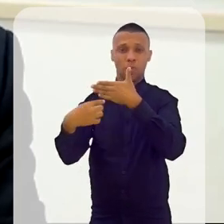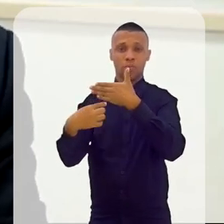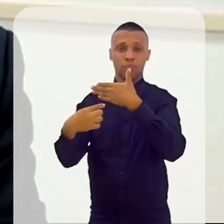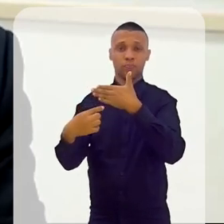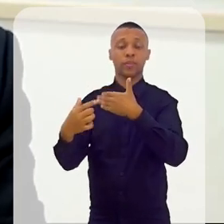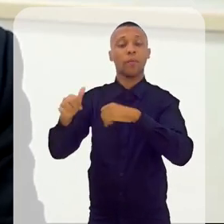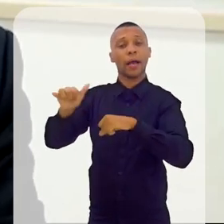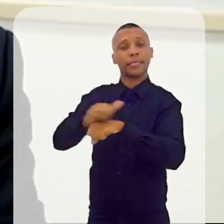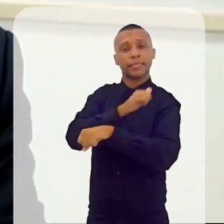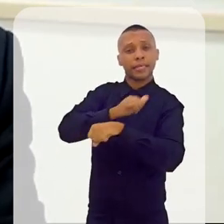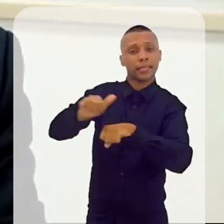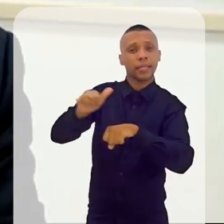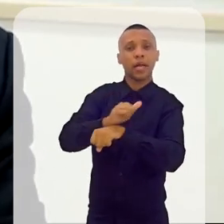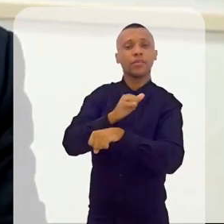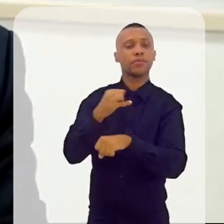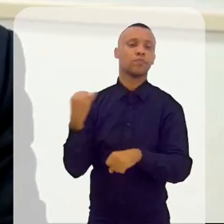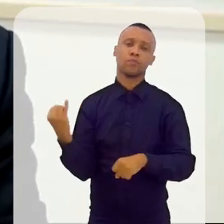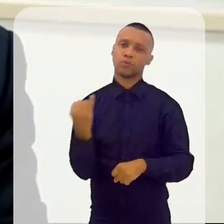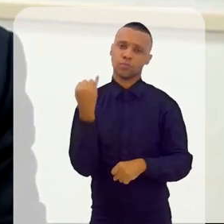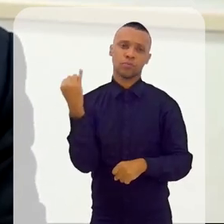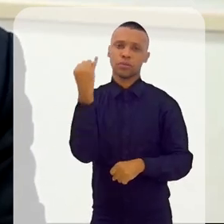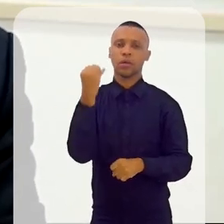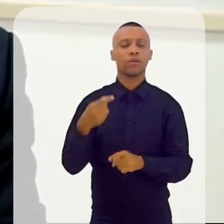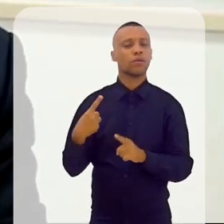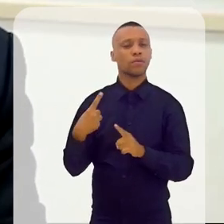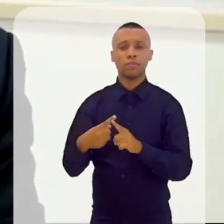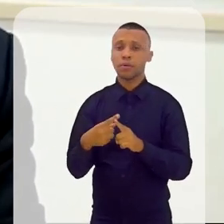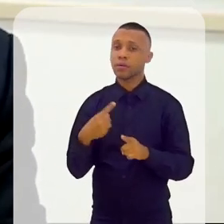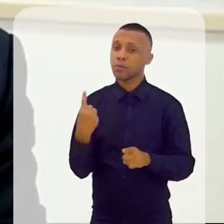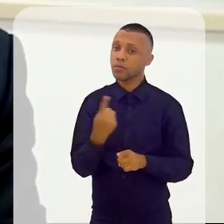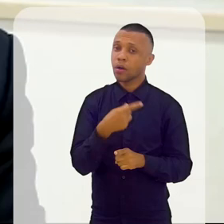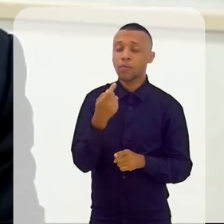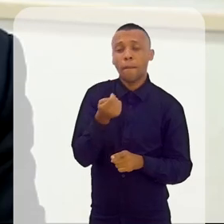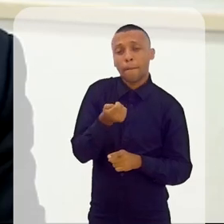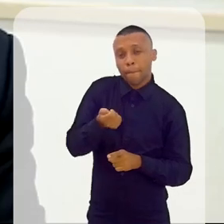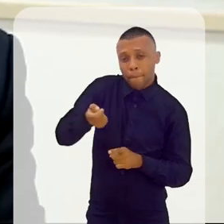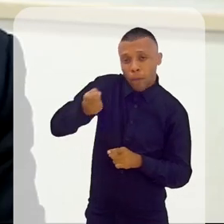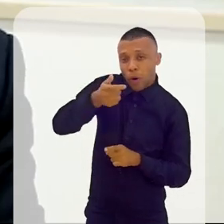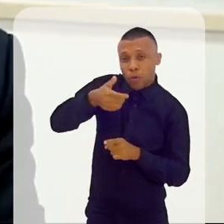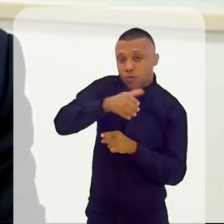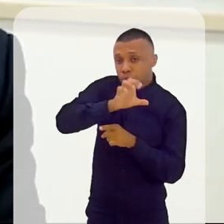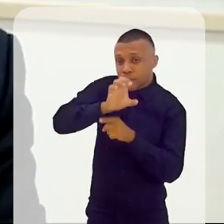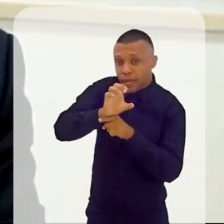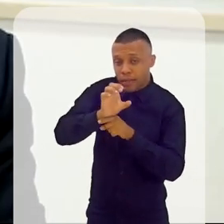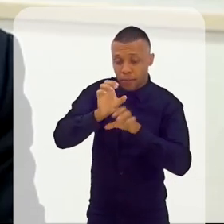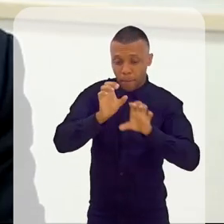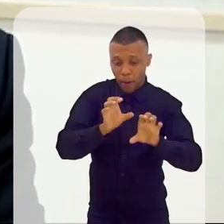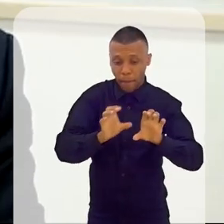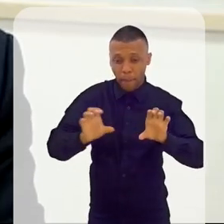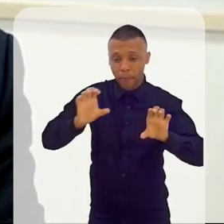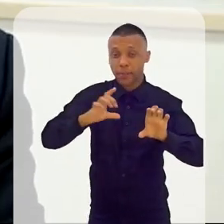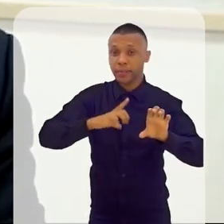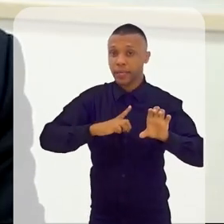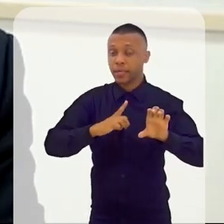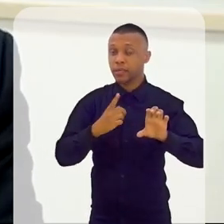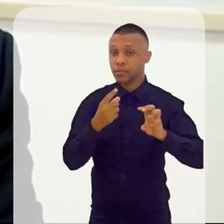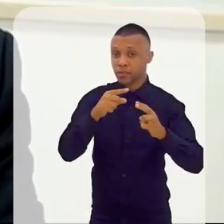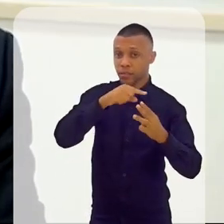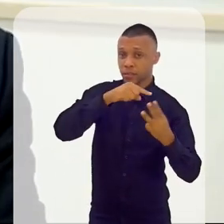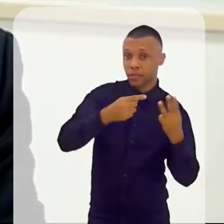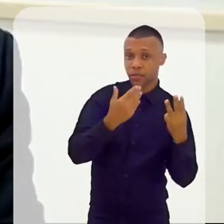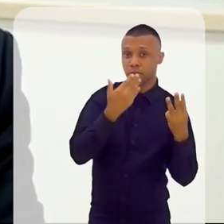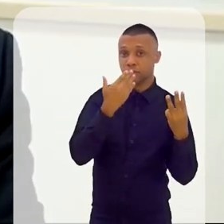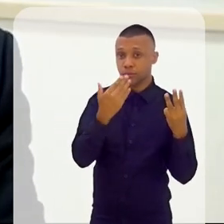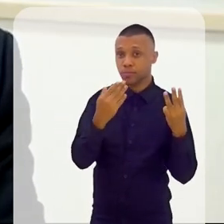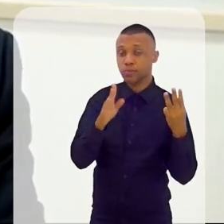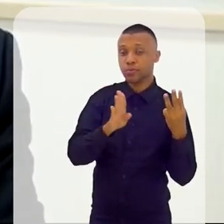importante. Por que importante? Nós somos um dos poucos estados que tem três biomas. Nós temos o Pantanal,